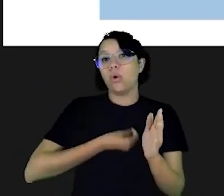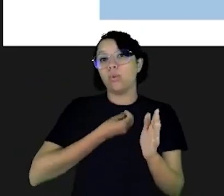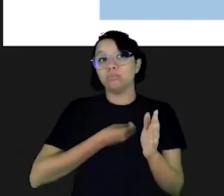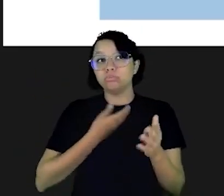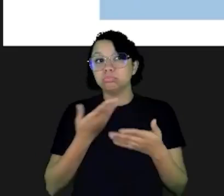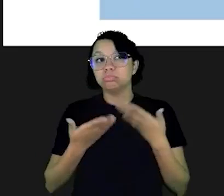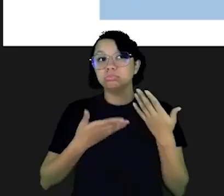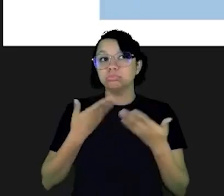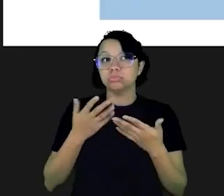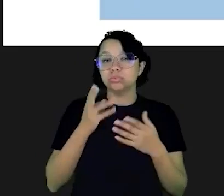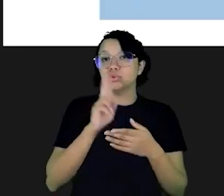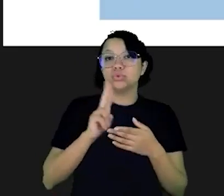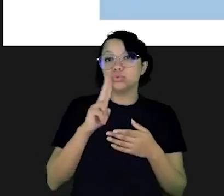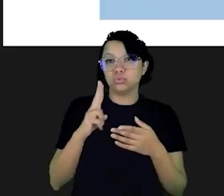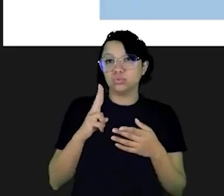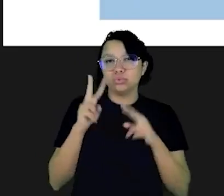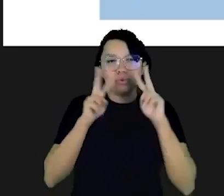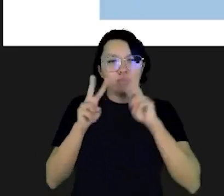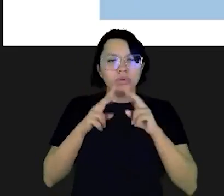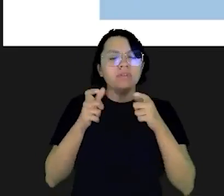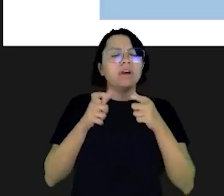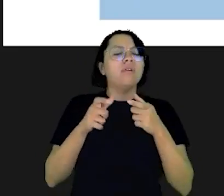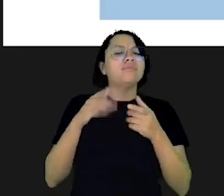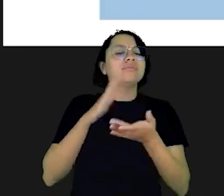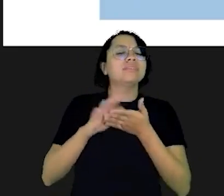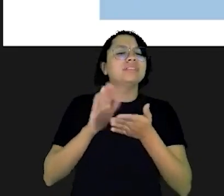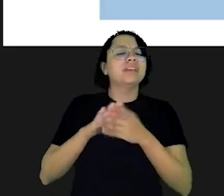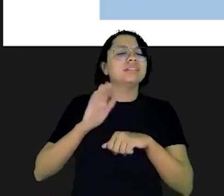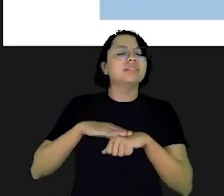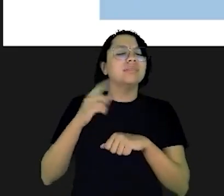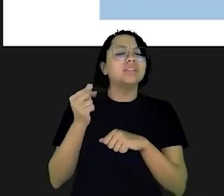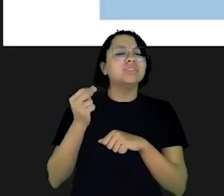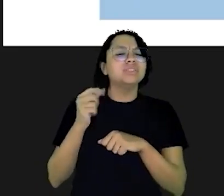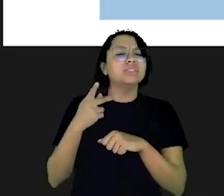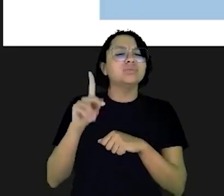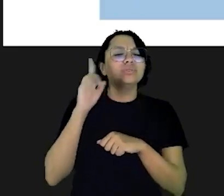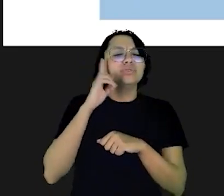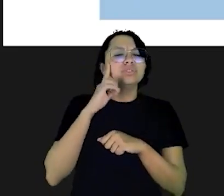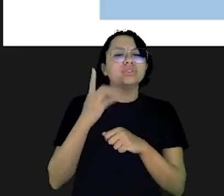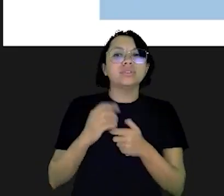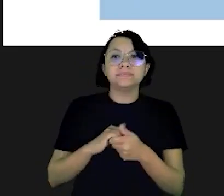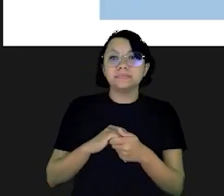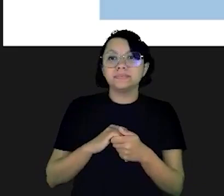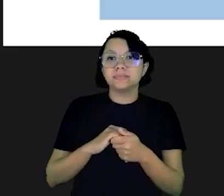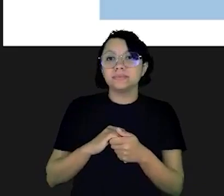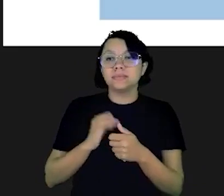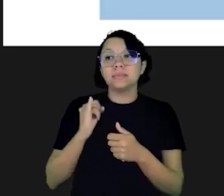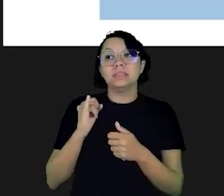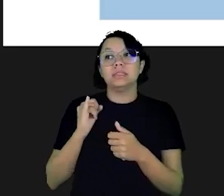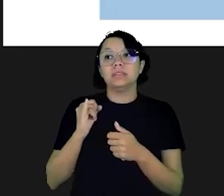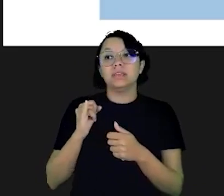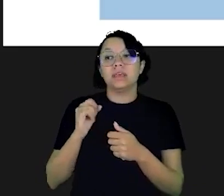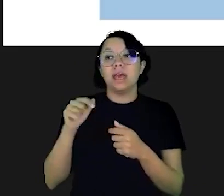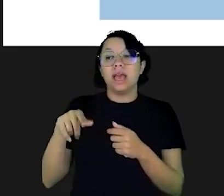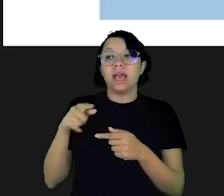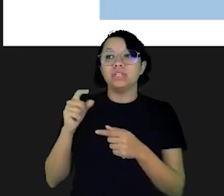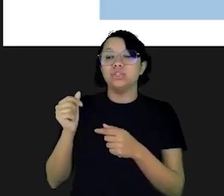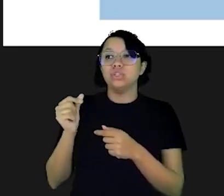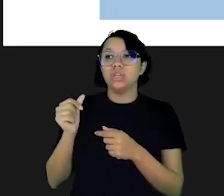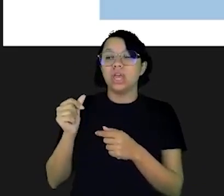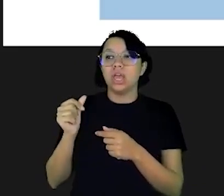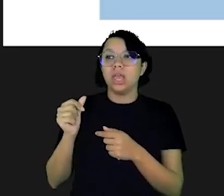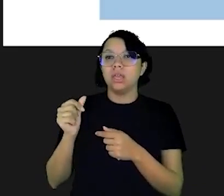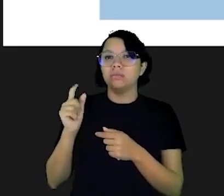possa entender os seus próprios hábitos de consumo e verificar onde é que você gasta mais dinheiro no seu dia a dia.